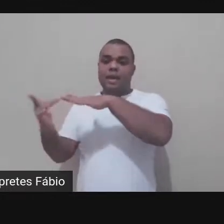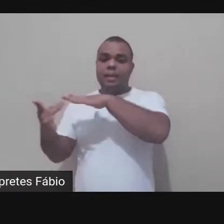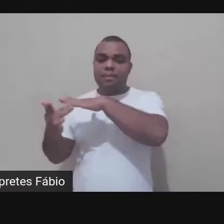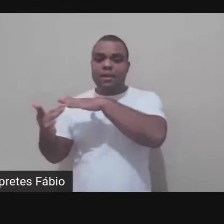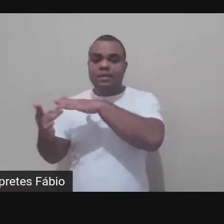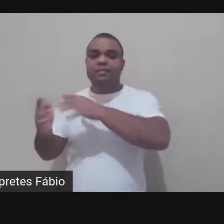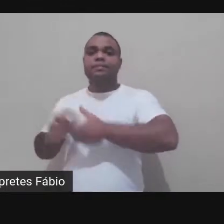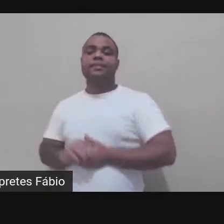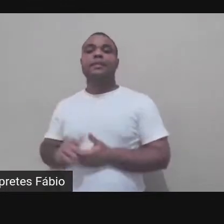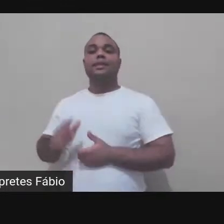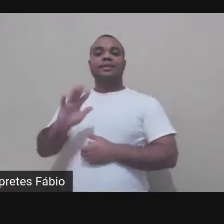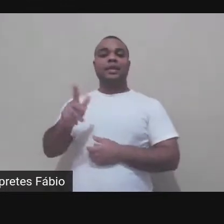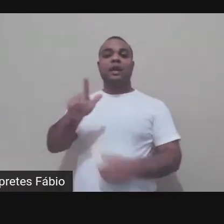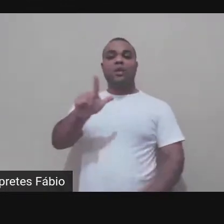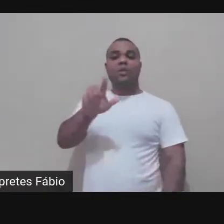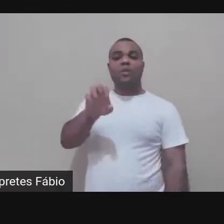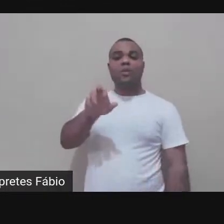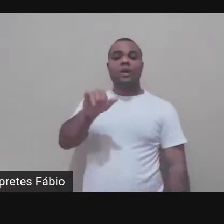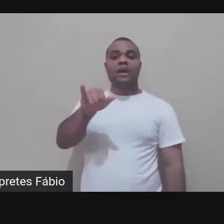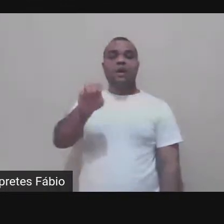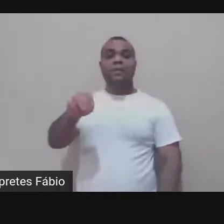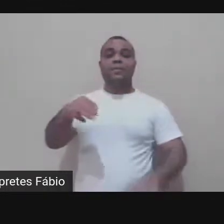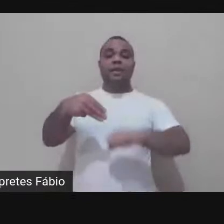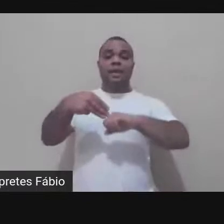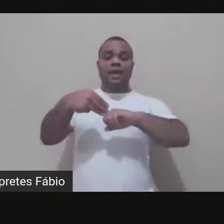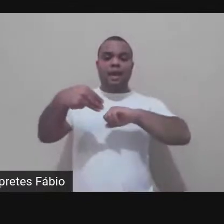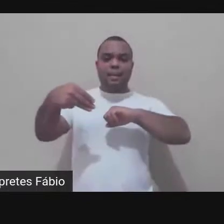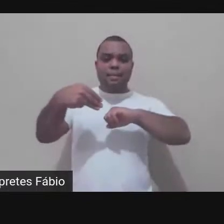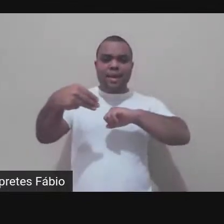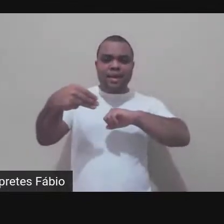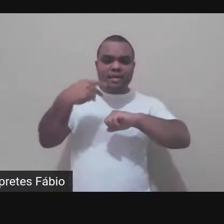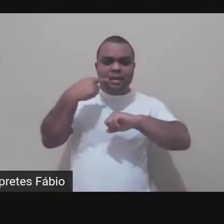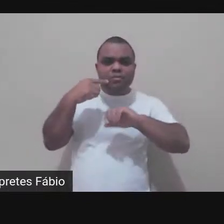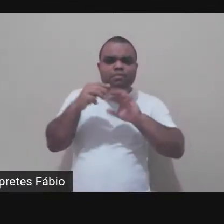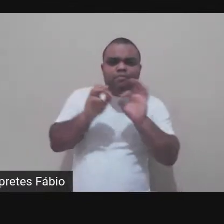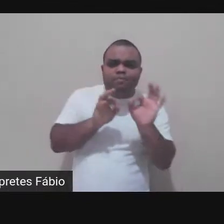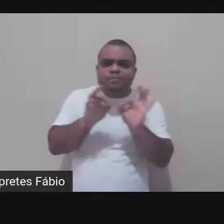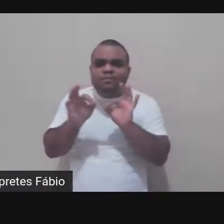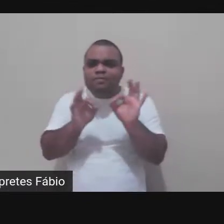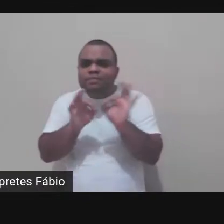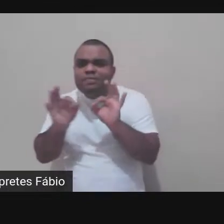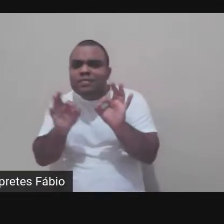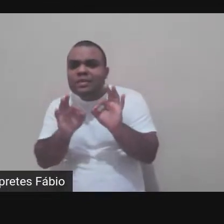e o Tavos estuda literatura mas no contexto de história e memória cultural